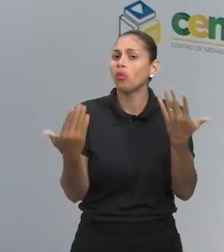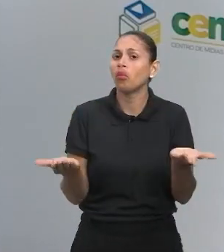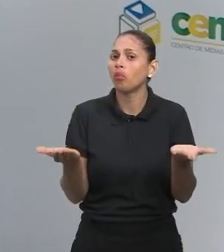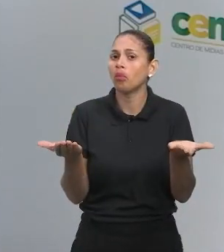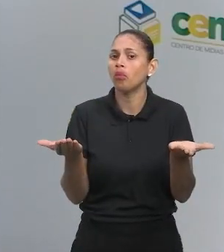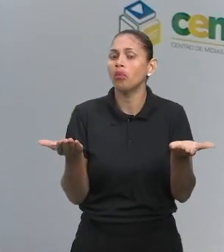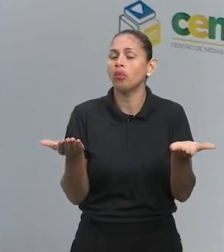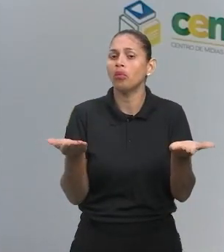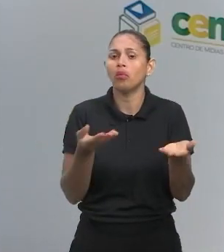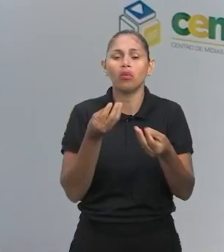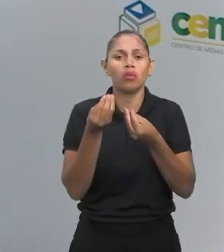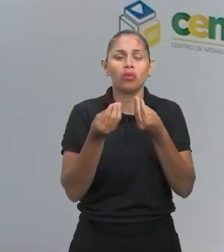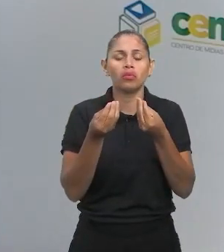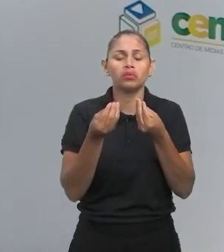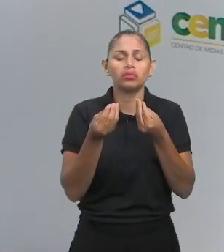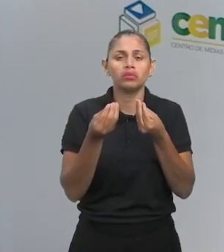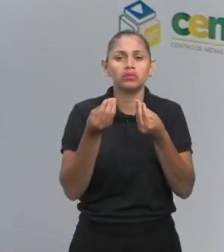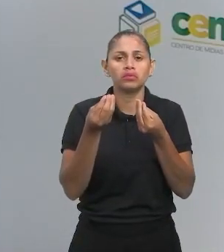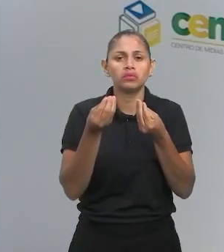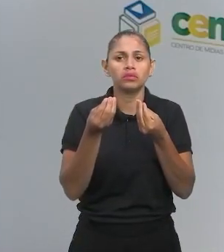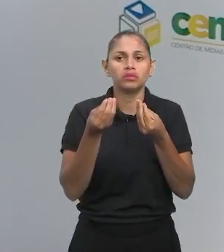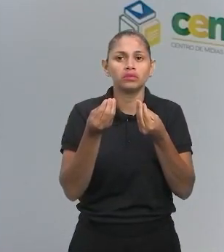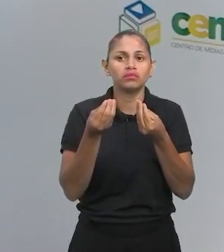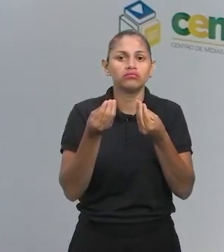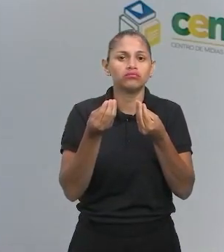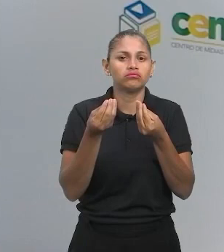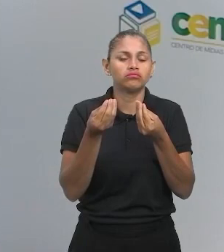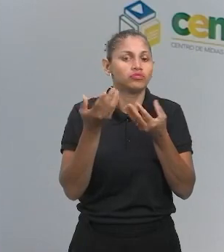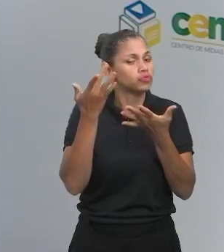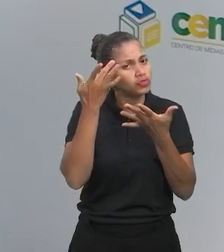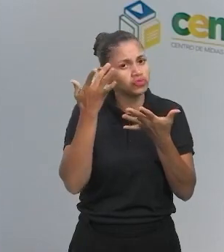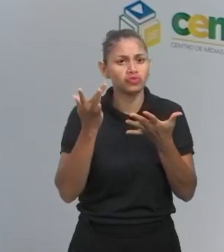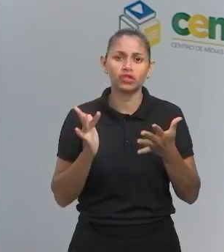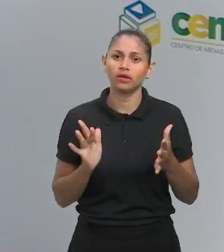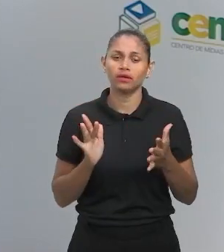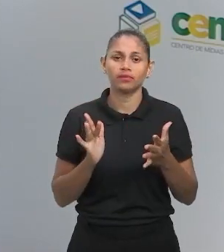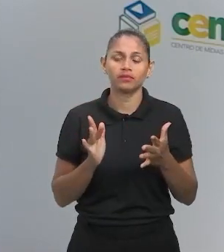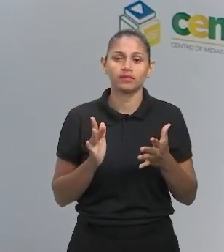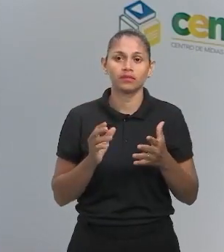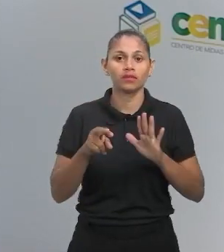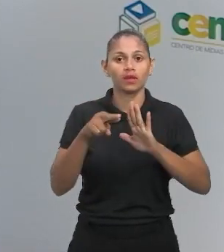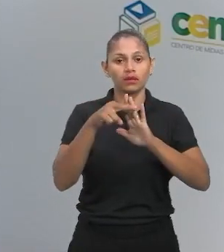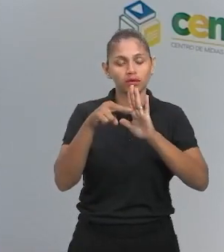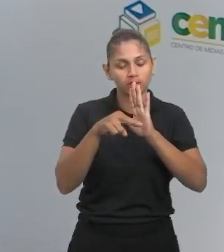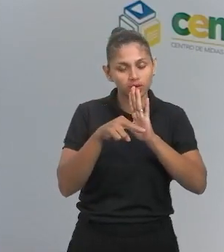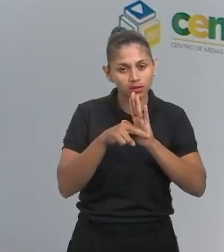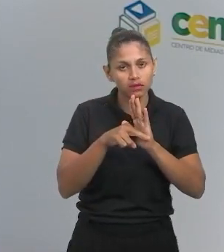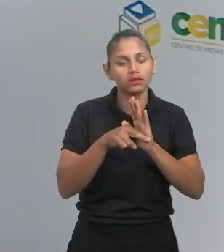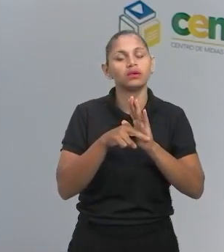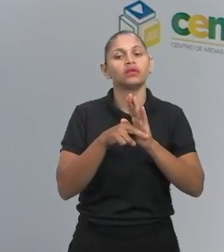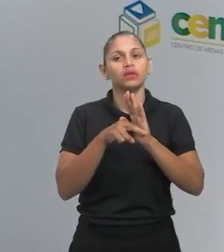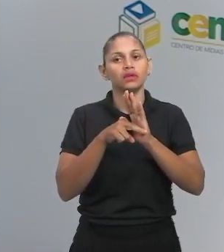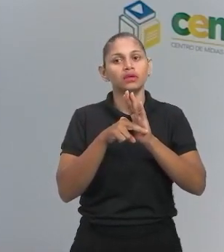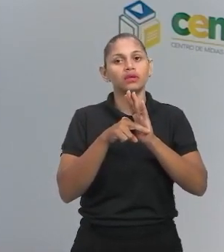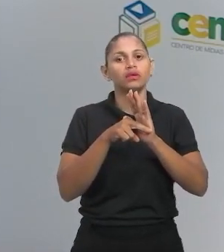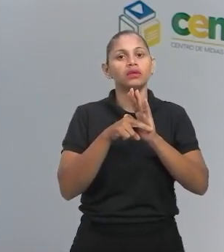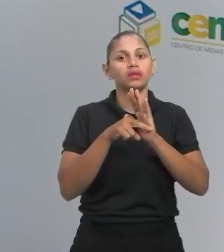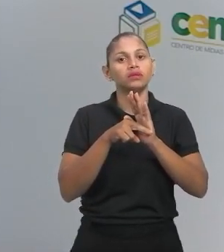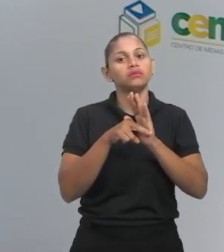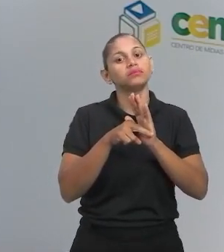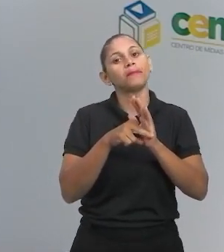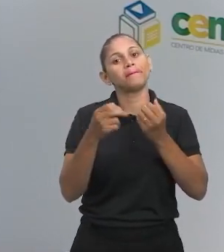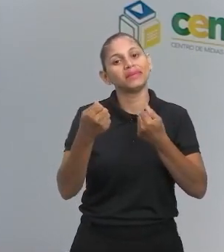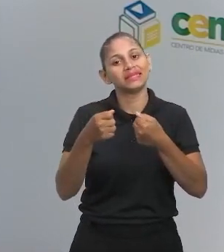esquece a regra de três. Regra de três, a gente ganha tempo em algumas questões, mas eu vou ensinar técnicas ainda para você utilizar a regra de três.